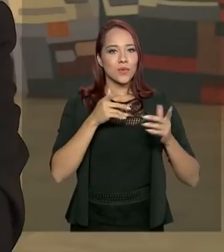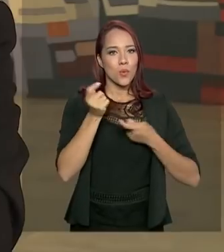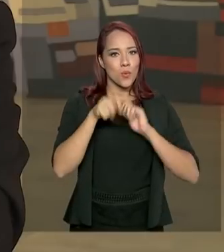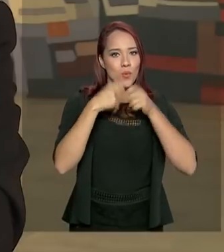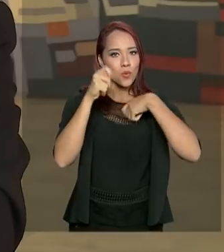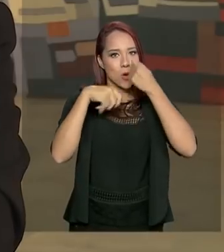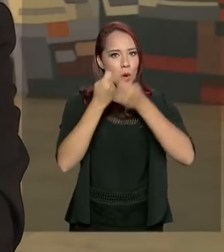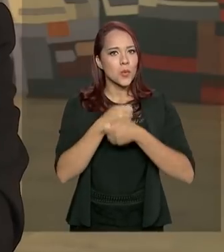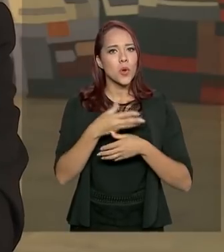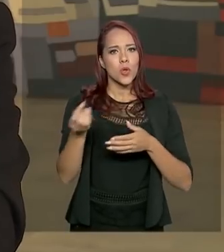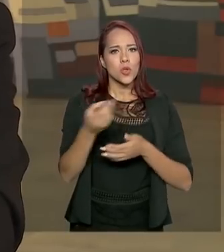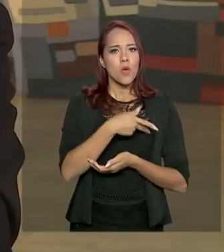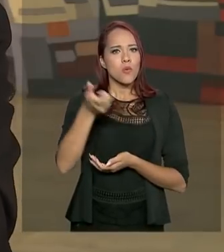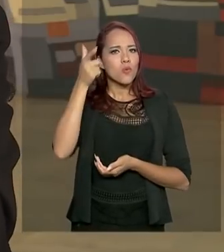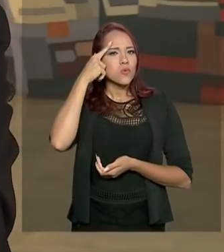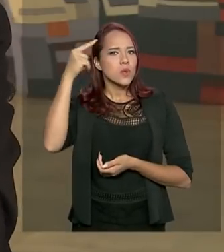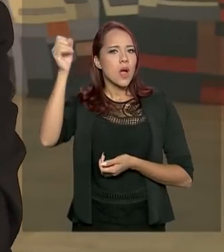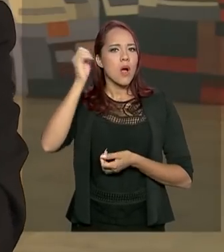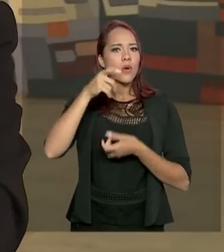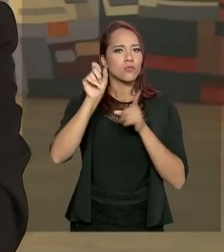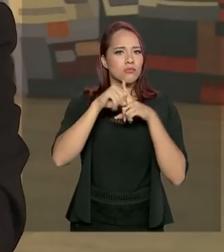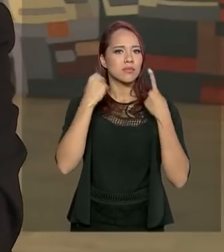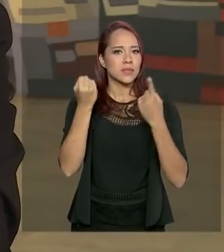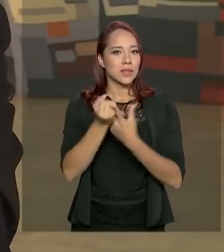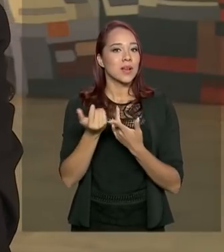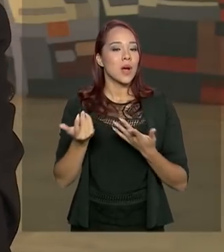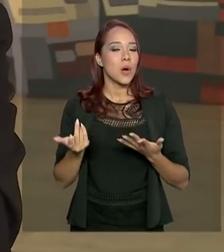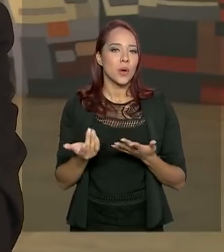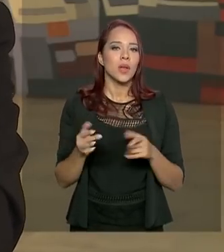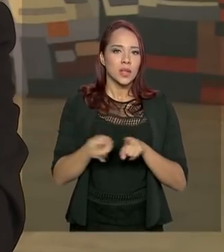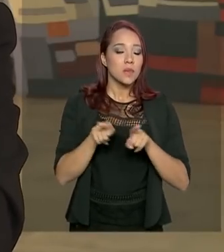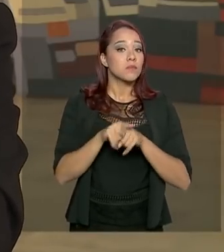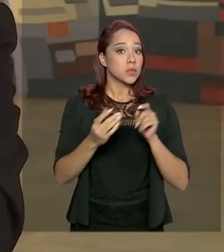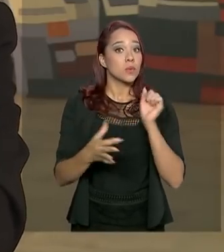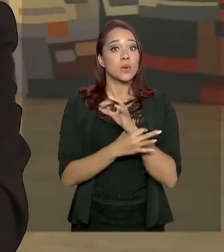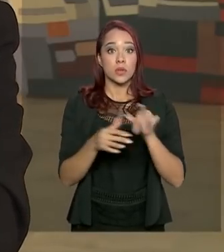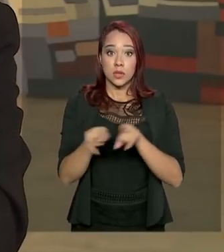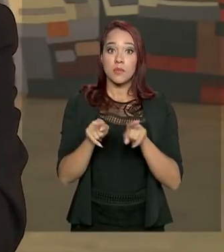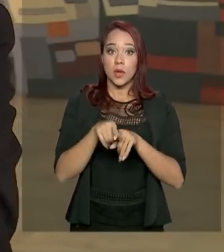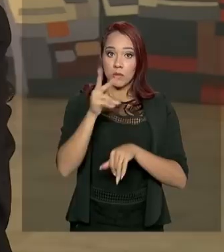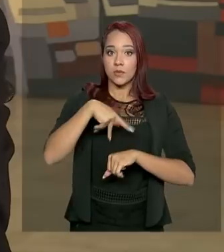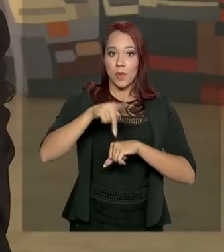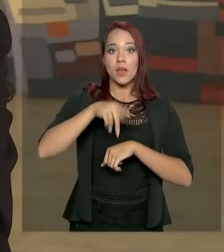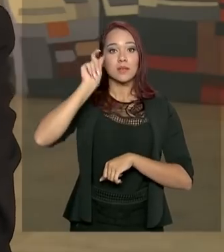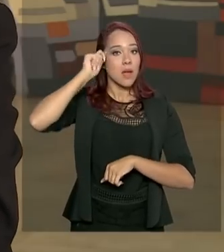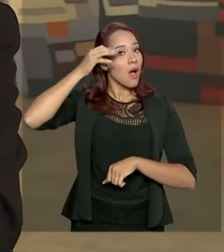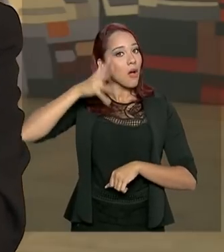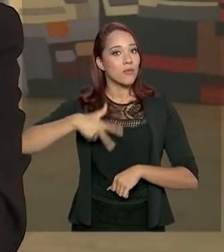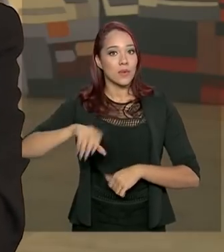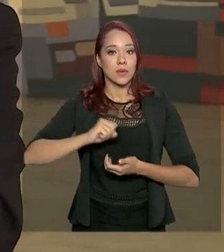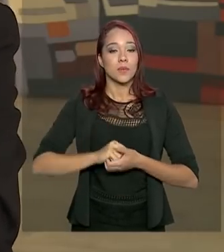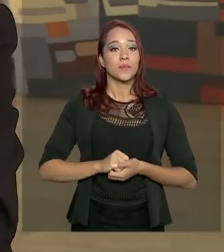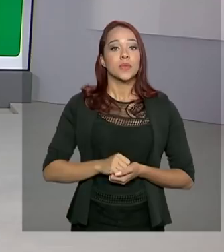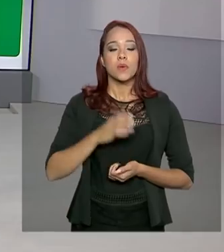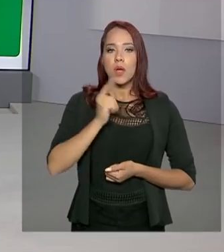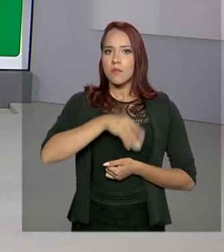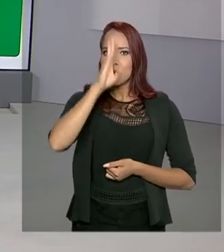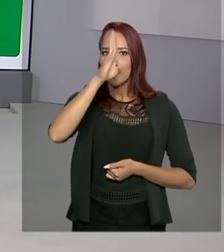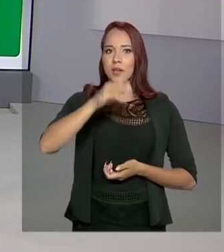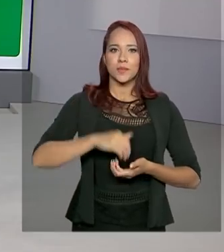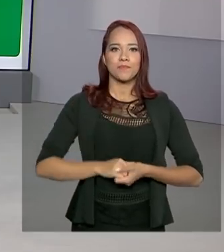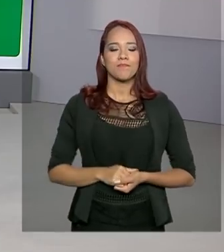cultural, social e de segurança também com os países africanos. Então, isso será uma prioridade.